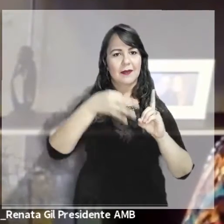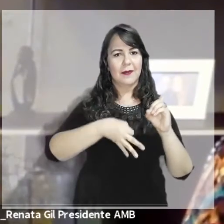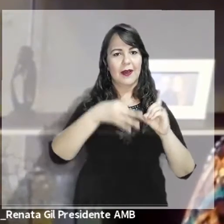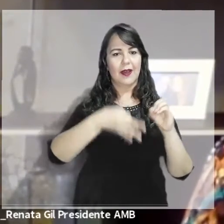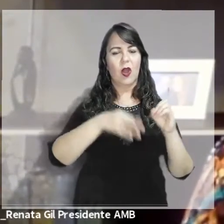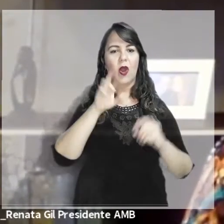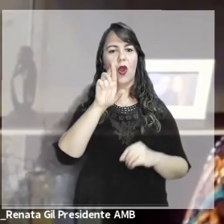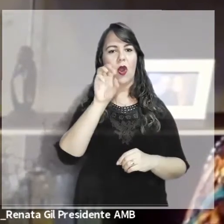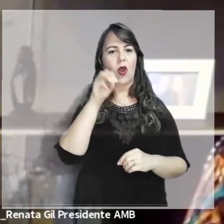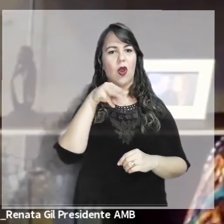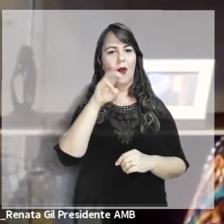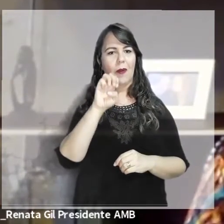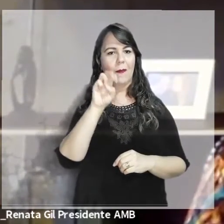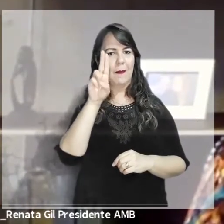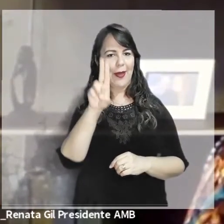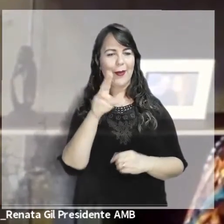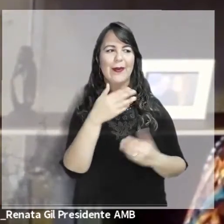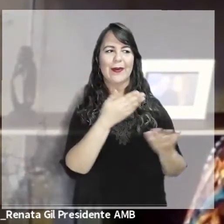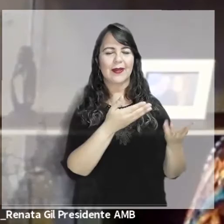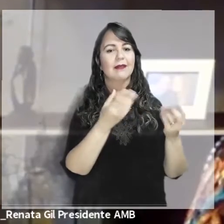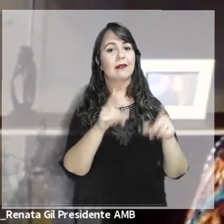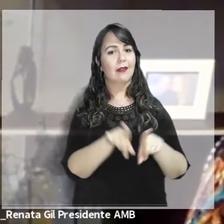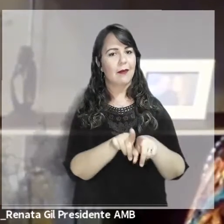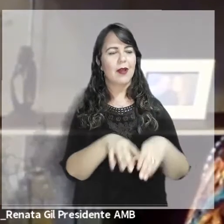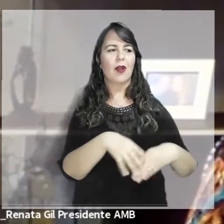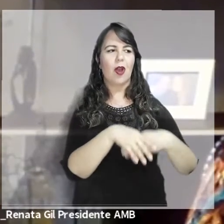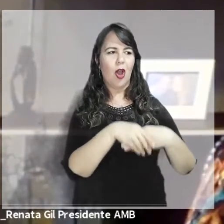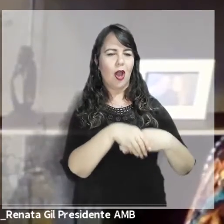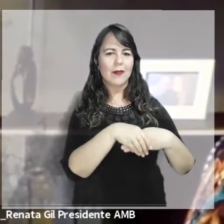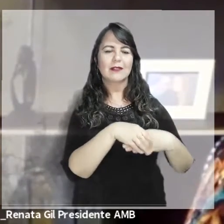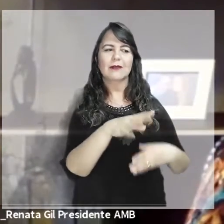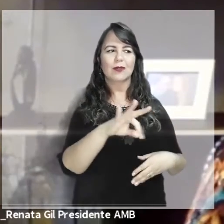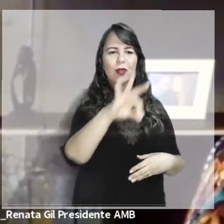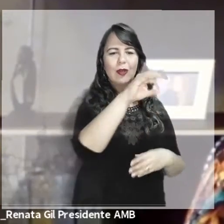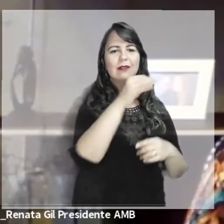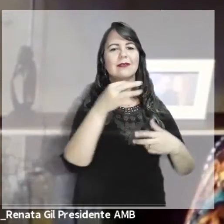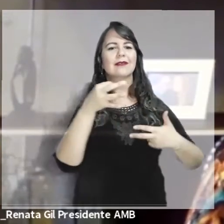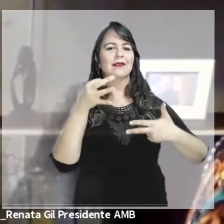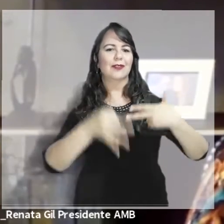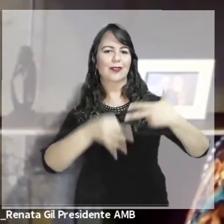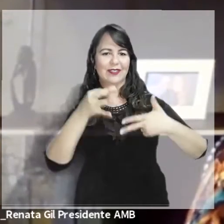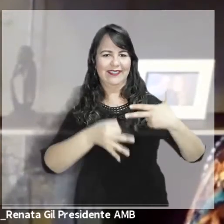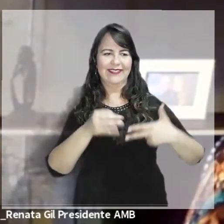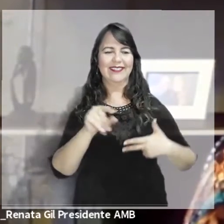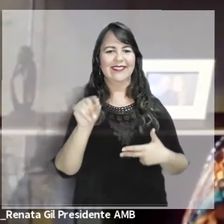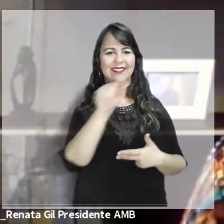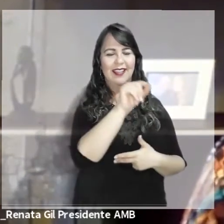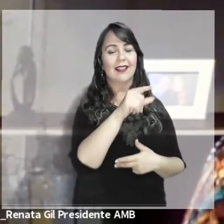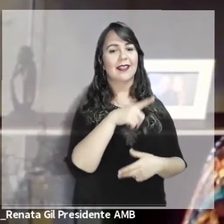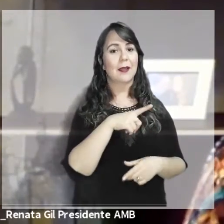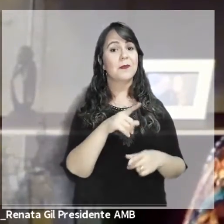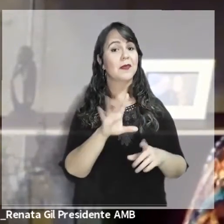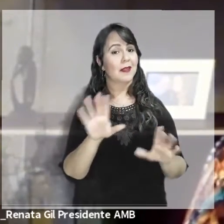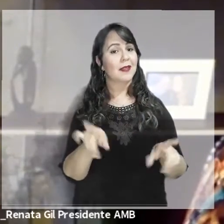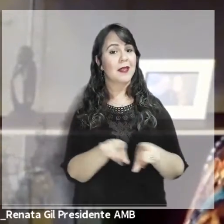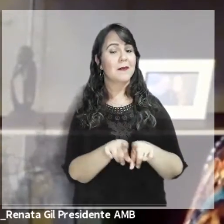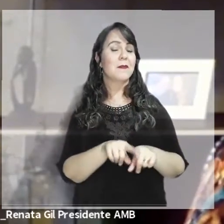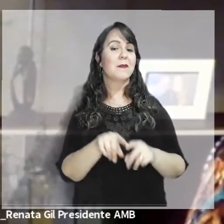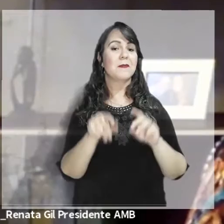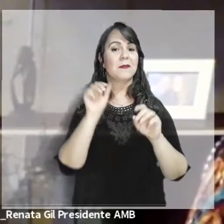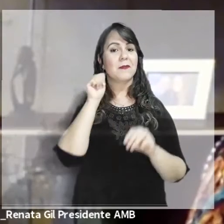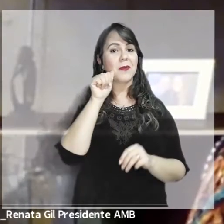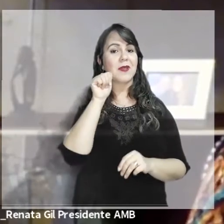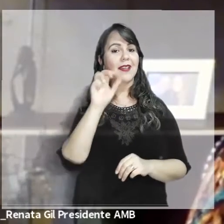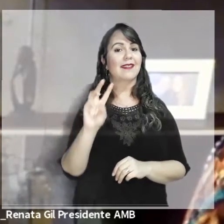querido presidente do Tribunal de Justiça do TJDF. Em seu nome, cumprimentar todos os integrantes da corte, mas especialmente as